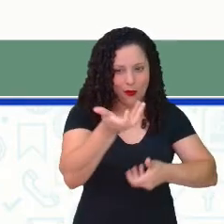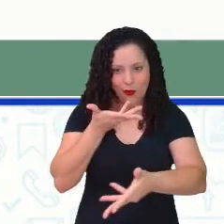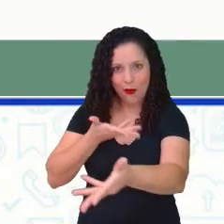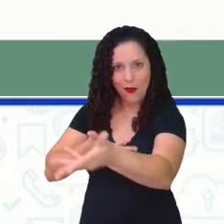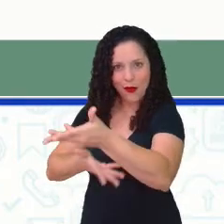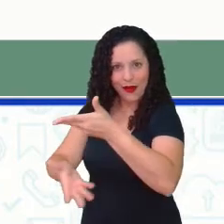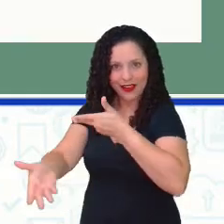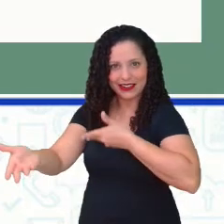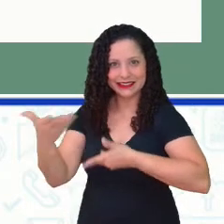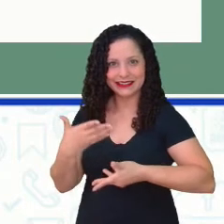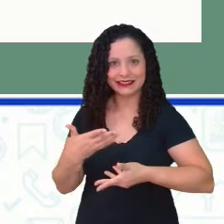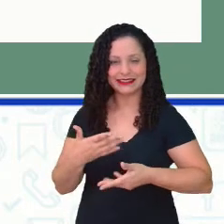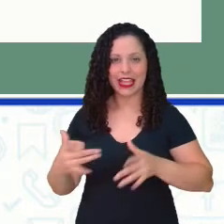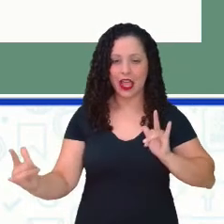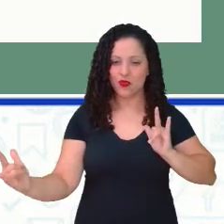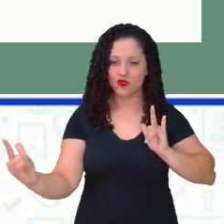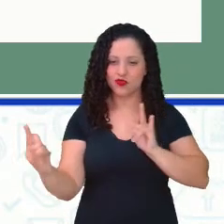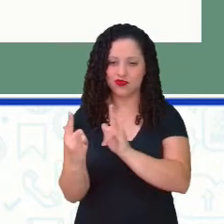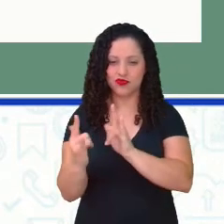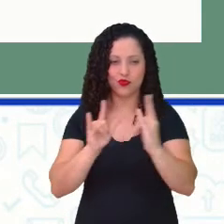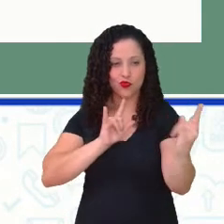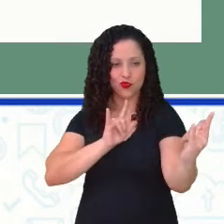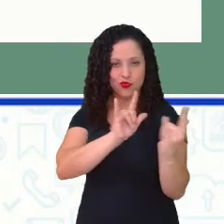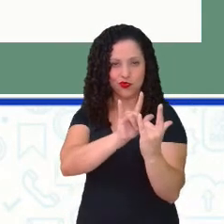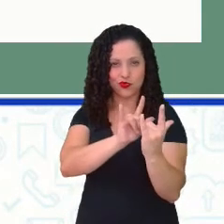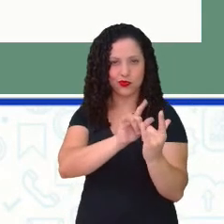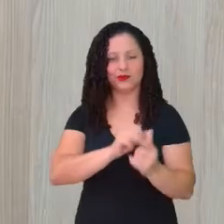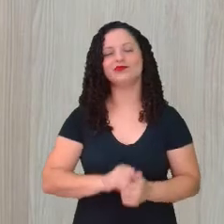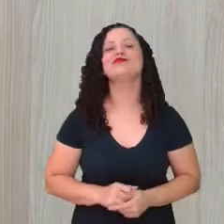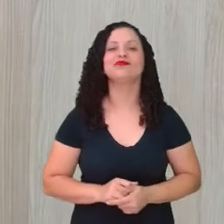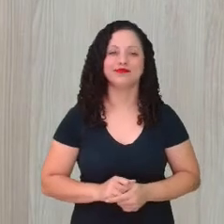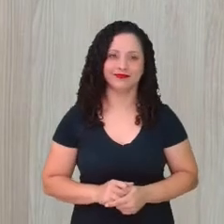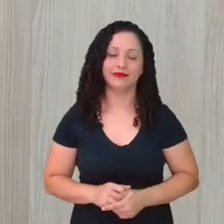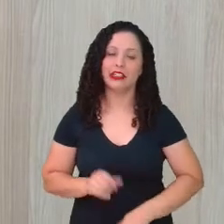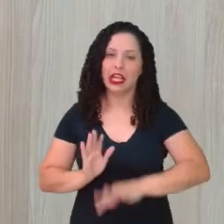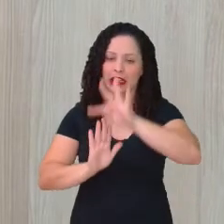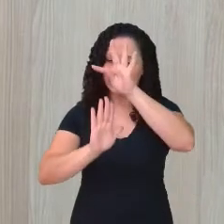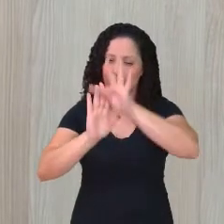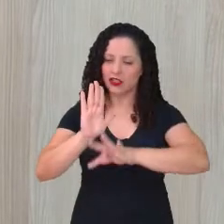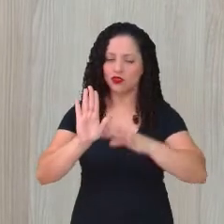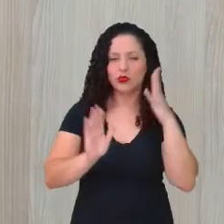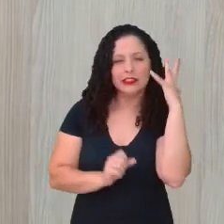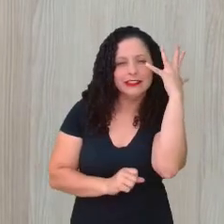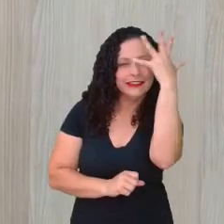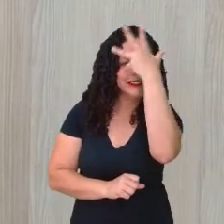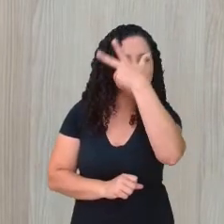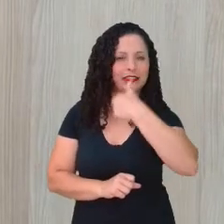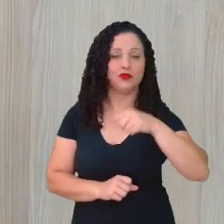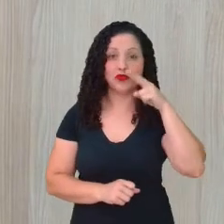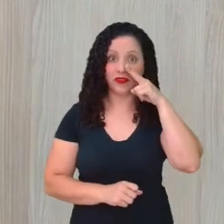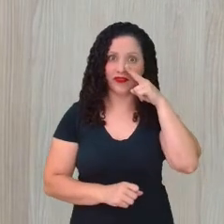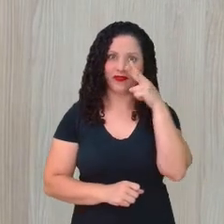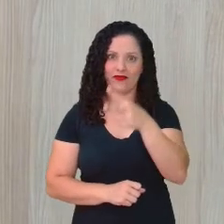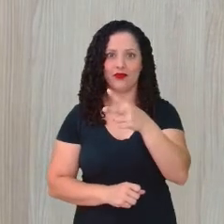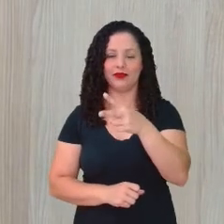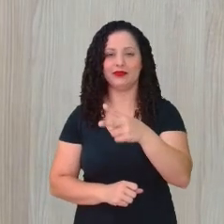troca. Professora Adriana, que trecho bonito, né? Lindo, né? Que trecho forte. Você